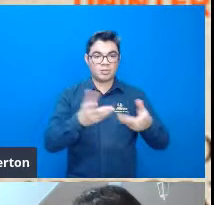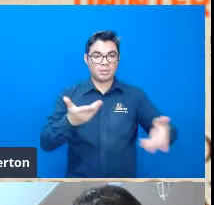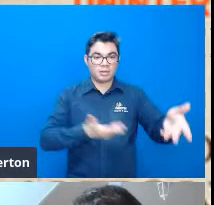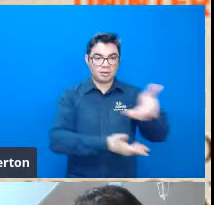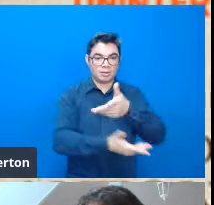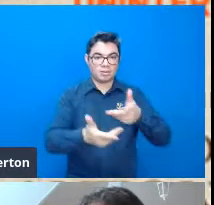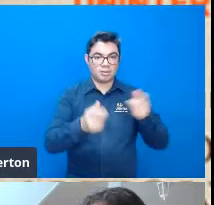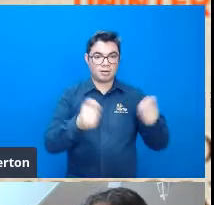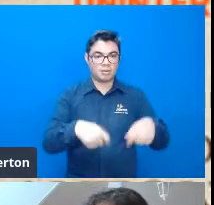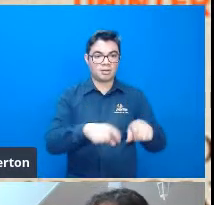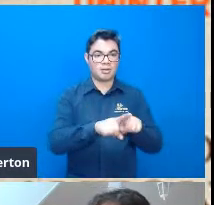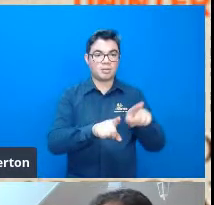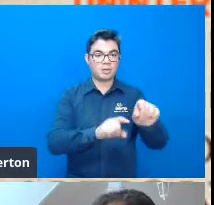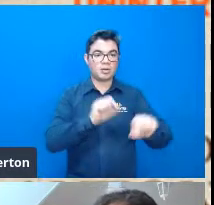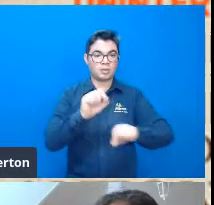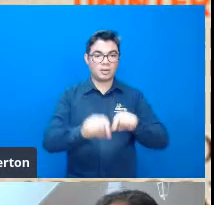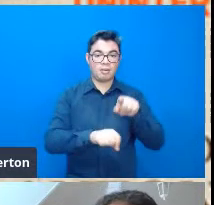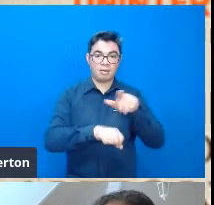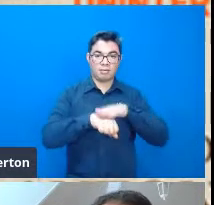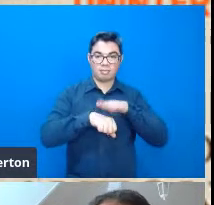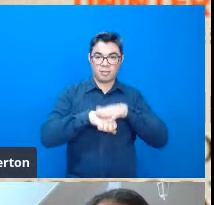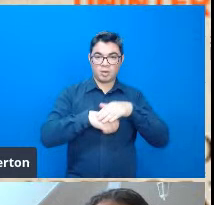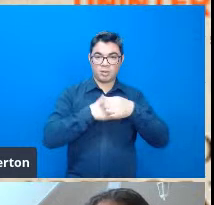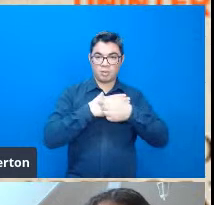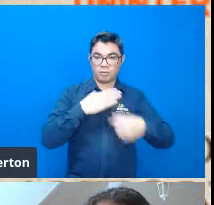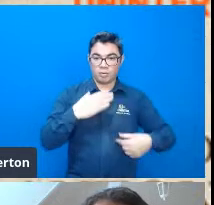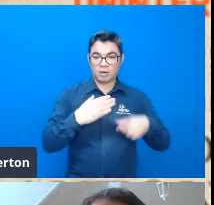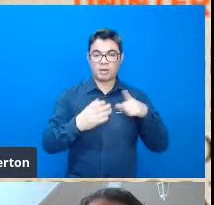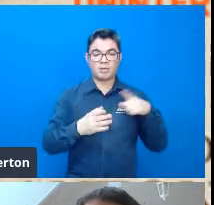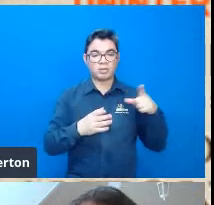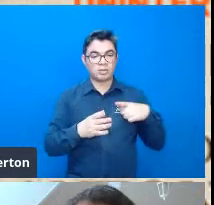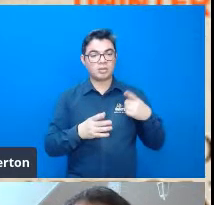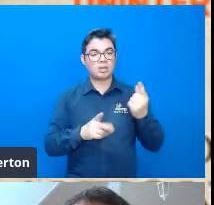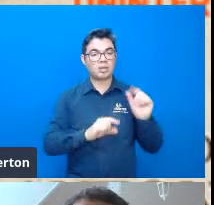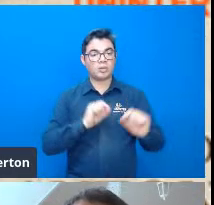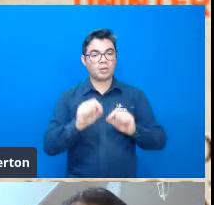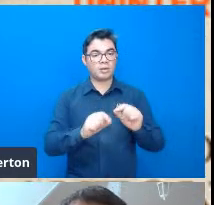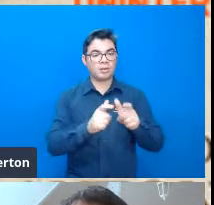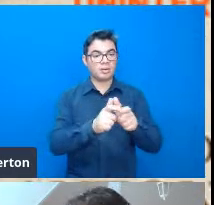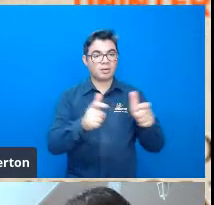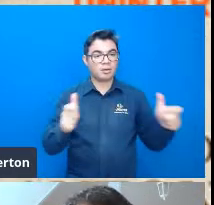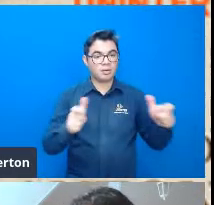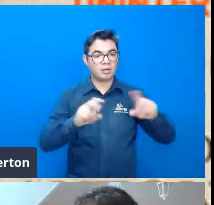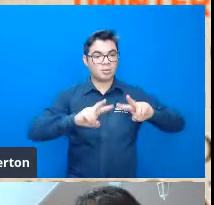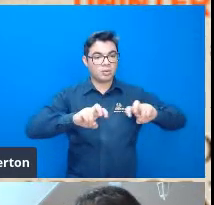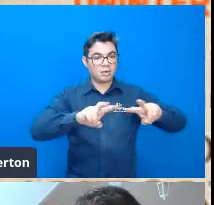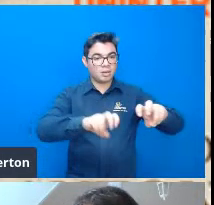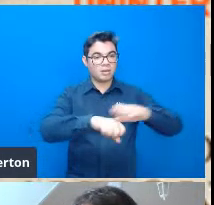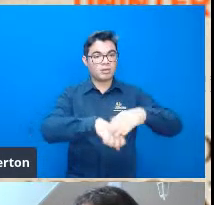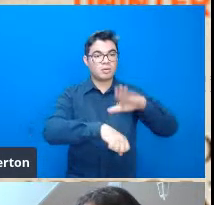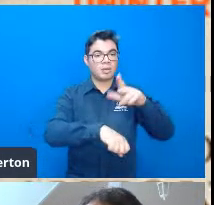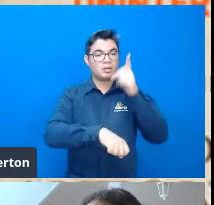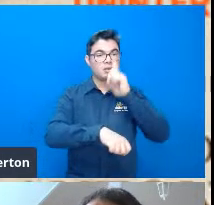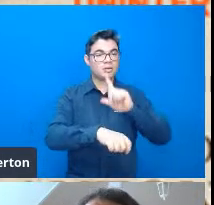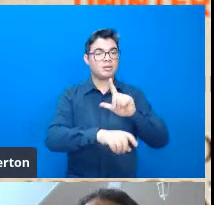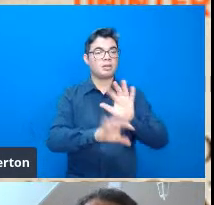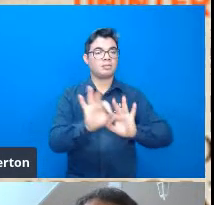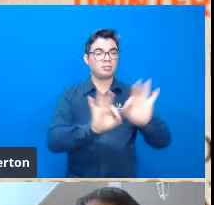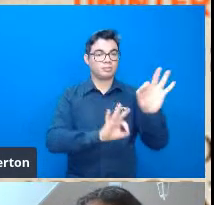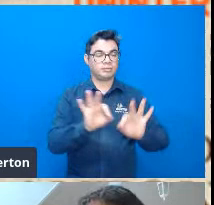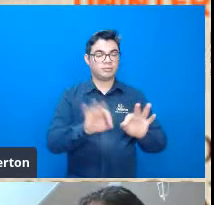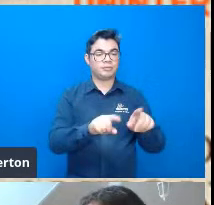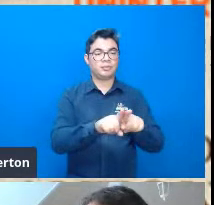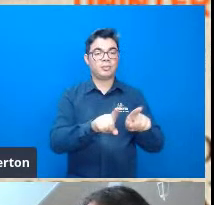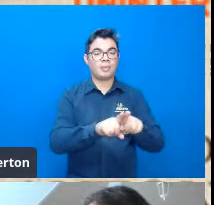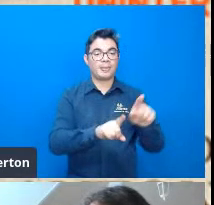então o Cristofoletti ele tinha uma aproximação muito grande com a abordagem da geomorfologia fluvial então uma